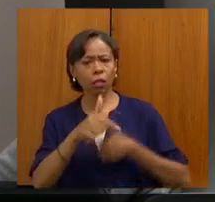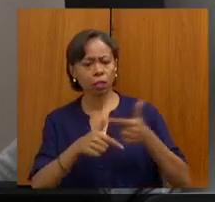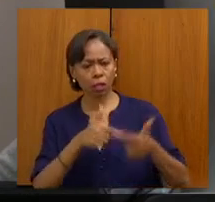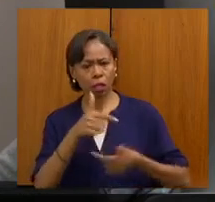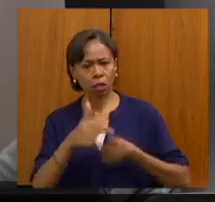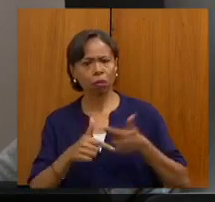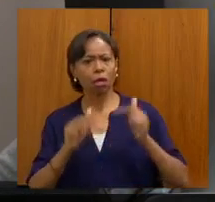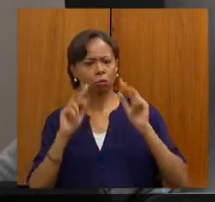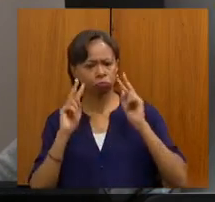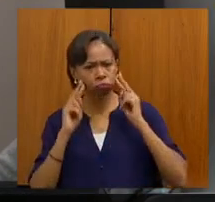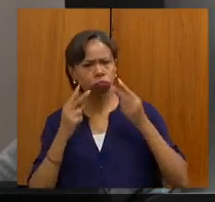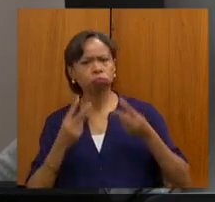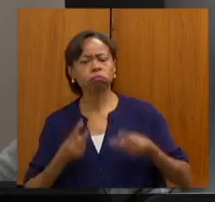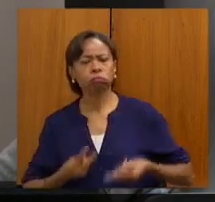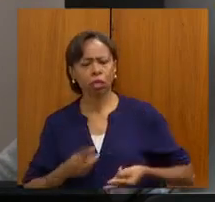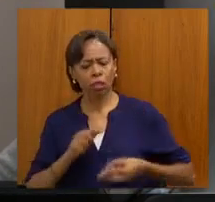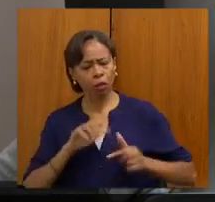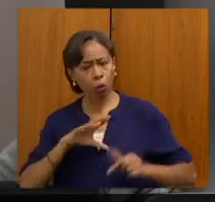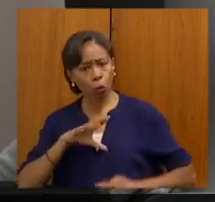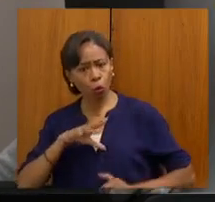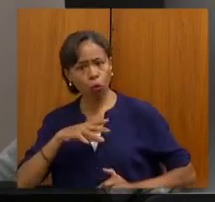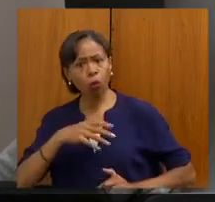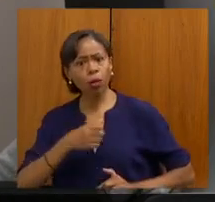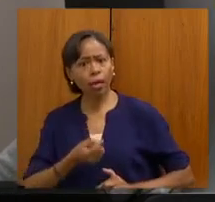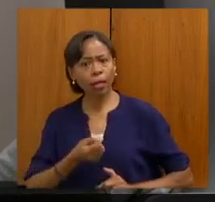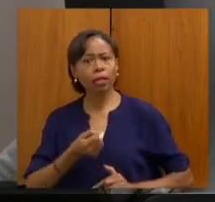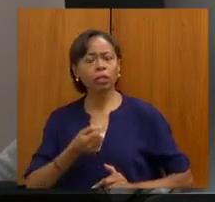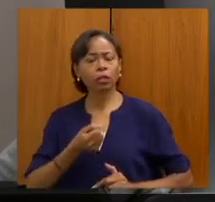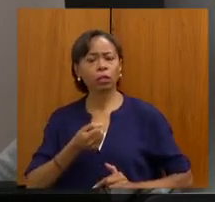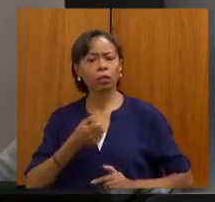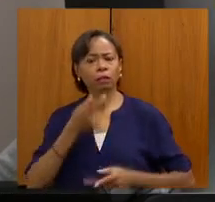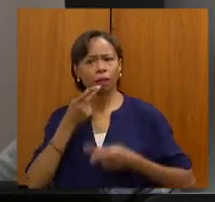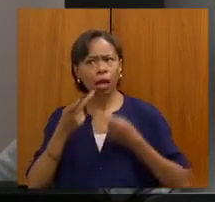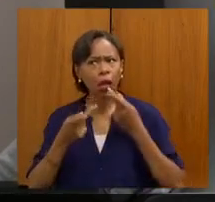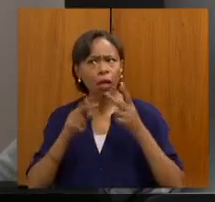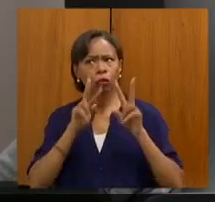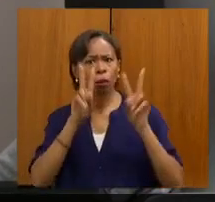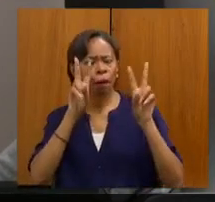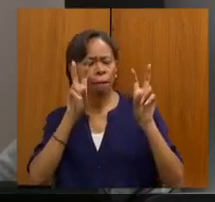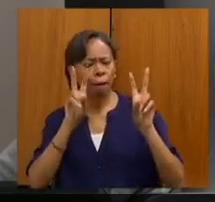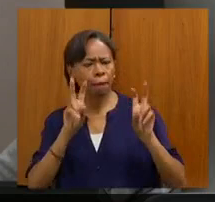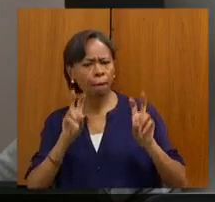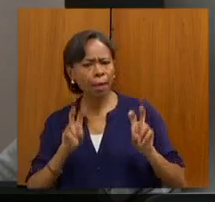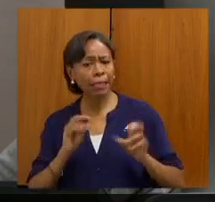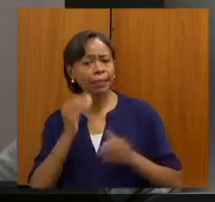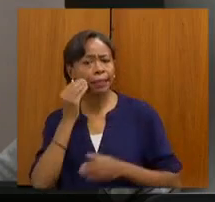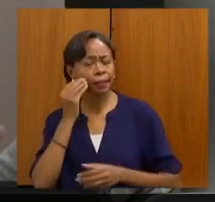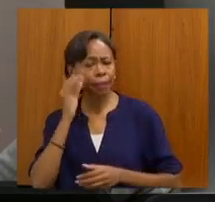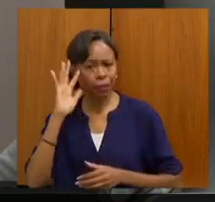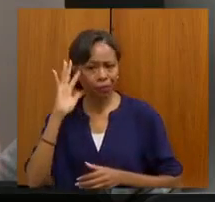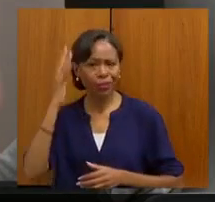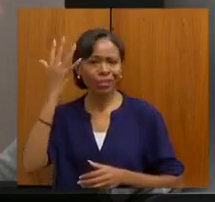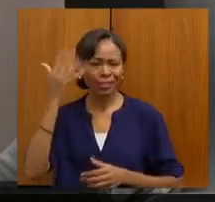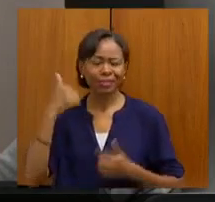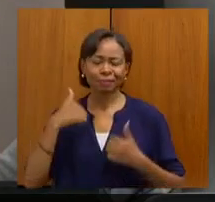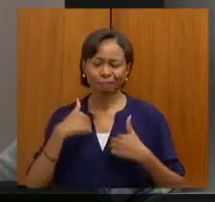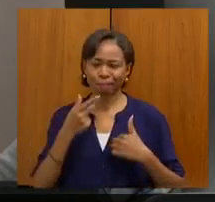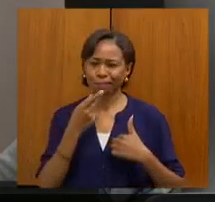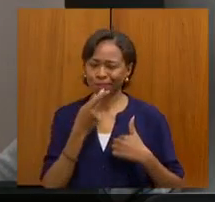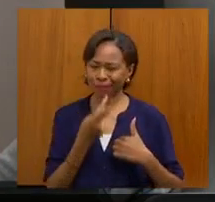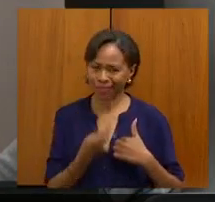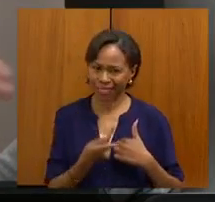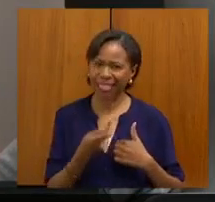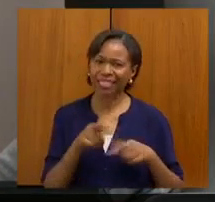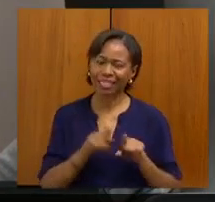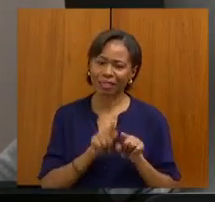seu dinamismo, a sua coragem de discutir todos os assuntos na busca de solução. Essa é a minha fala. Parabenizando pelo trabalho, agradecendo